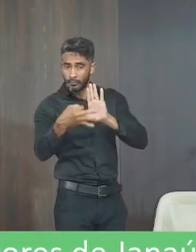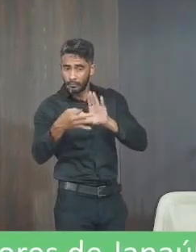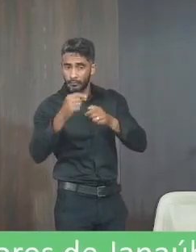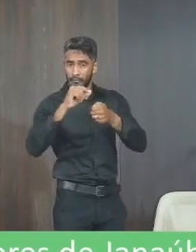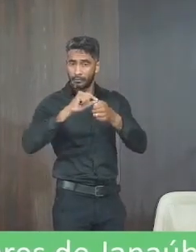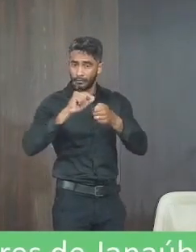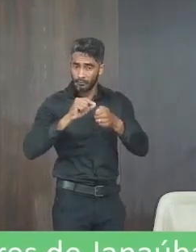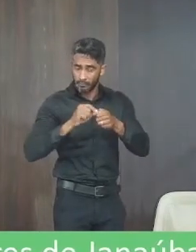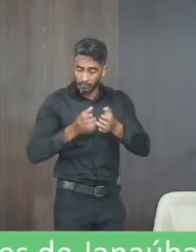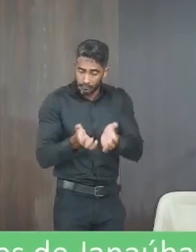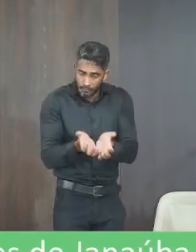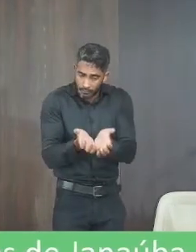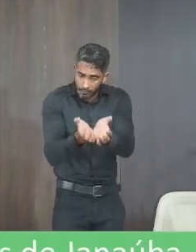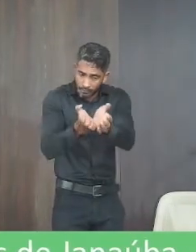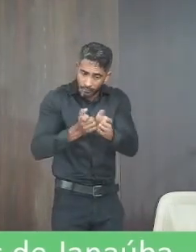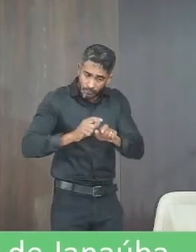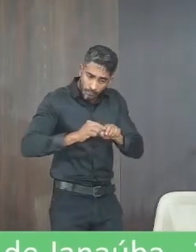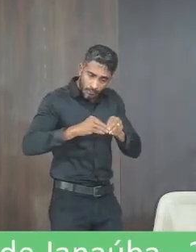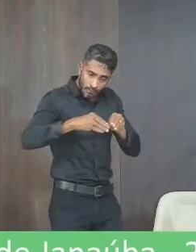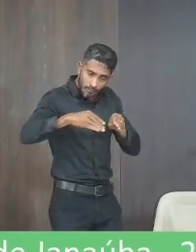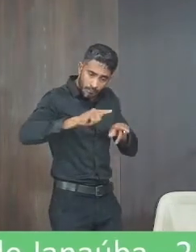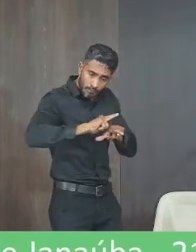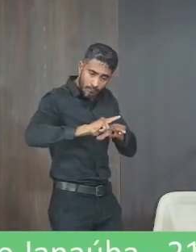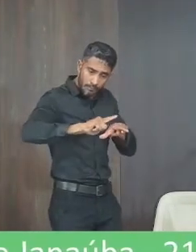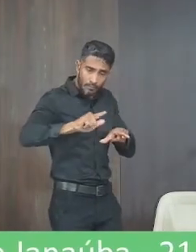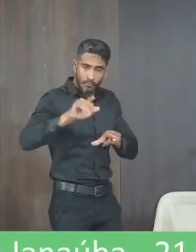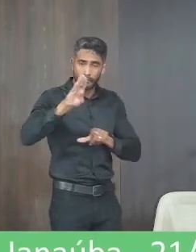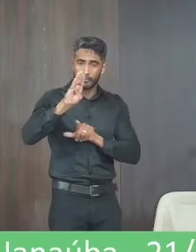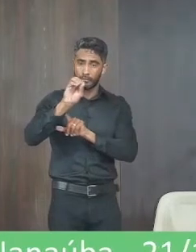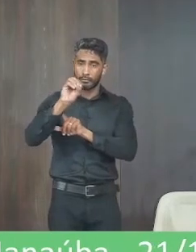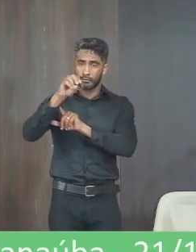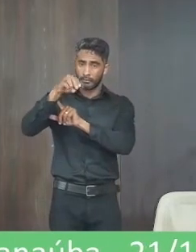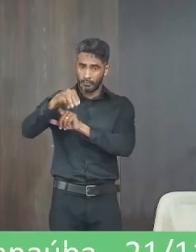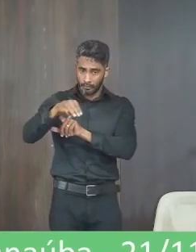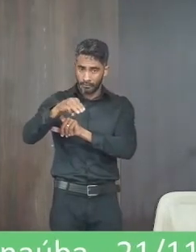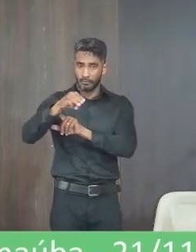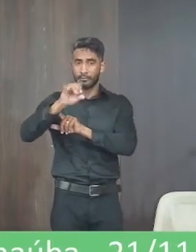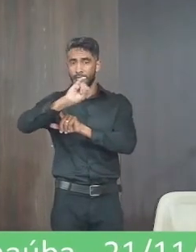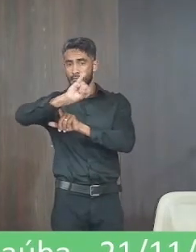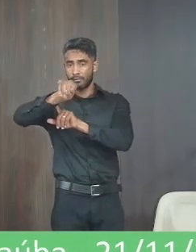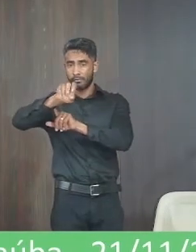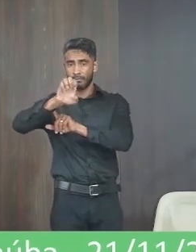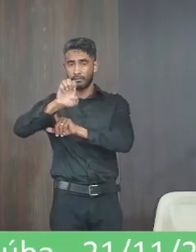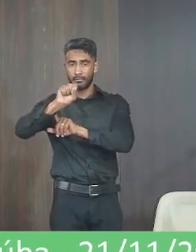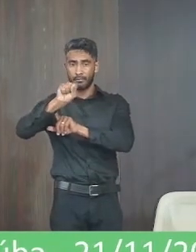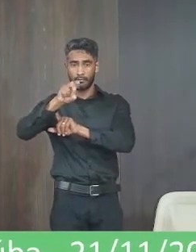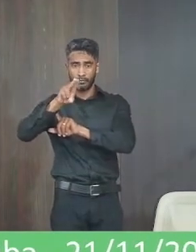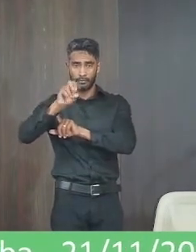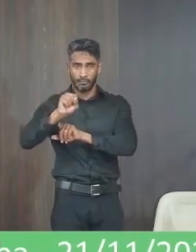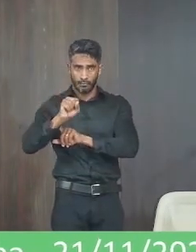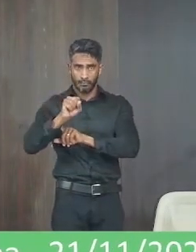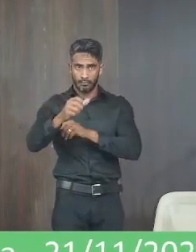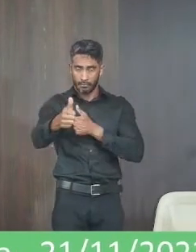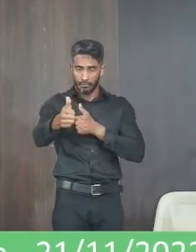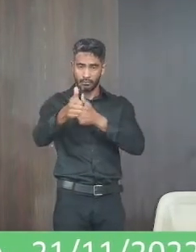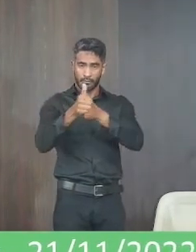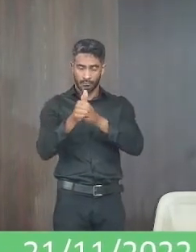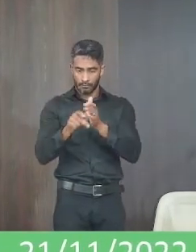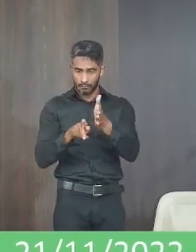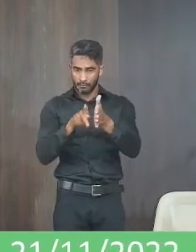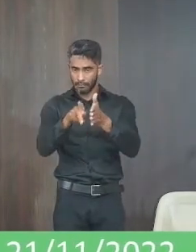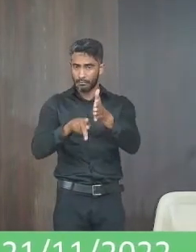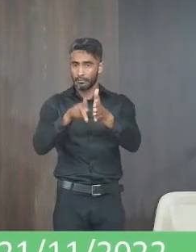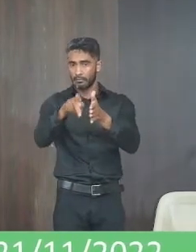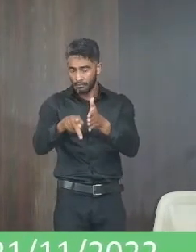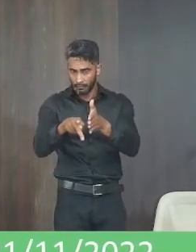realizar patrulhamento cascalhamento na rua Bom Jesus no início sentido a linha férrea e no